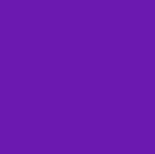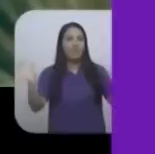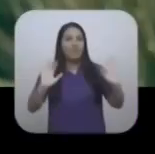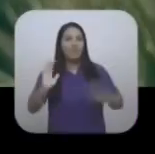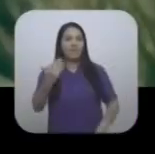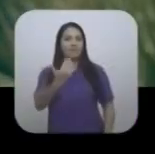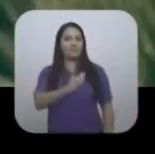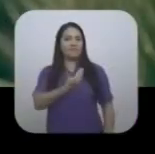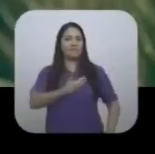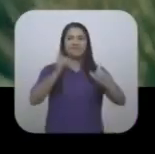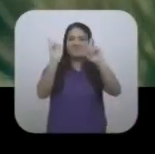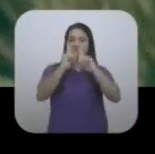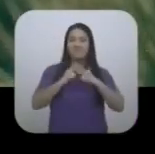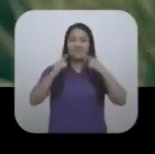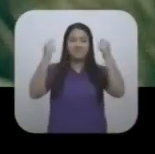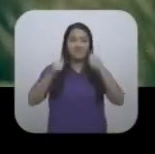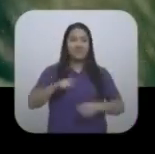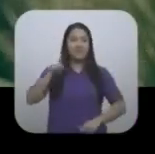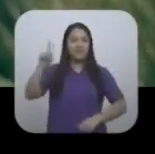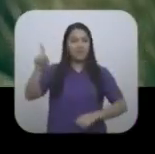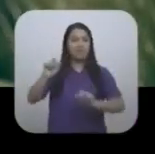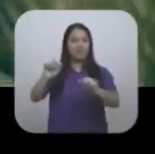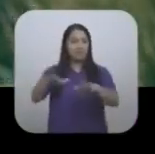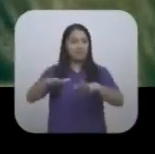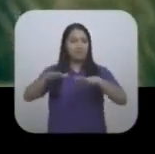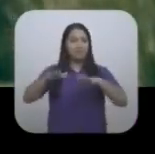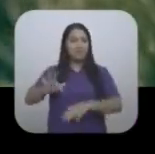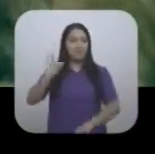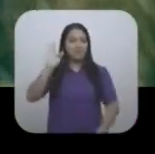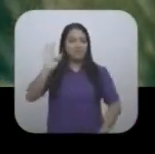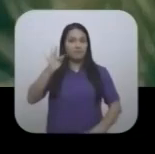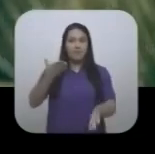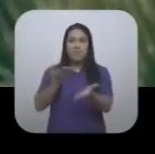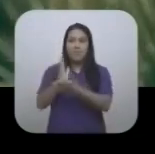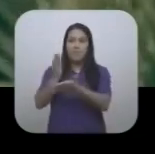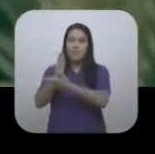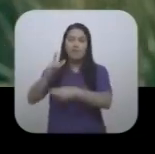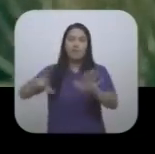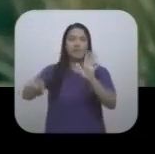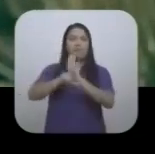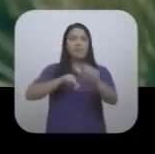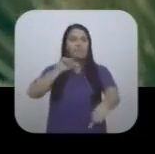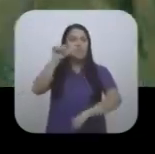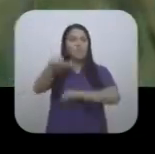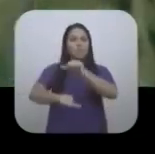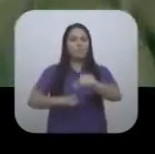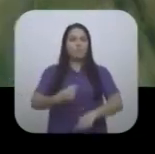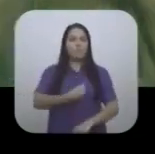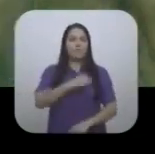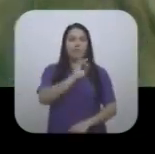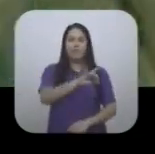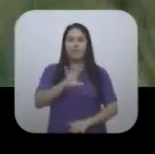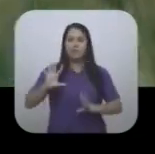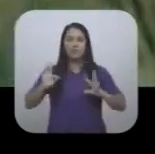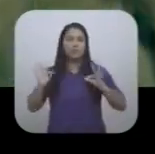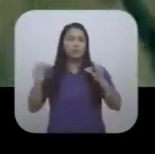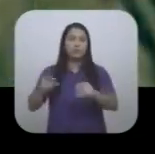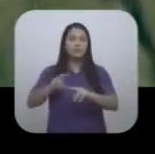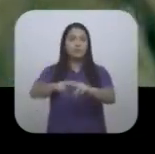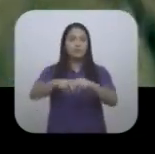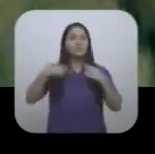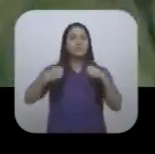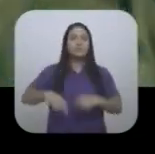Olá, amigas e amigos alagoanos. Na Câmara Federal são aprovadas leis que mudam a vida de todos. Por isso, temos que ter